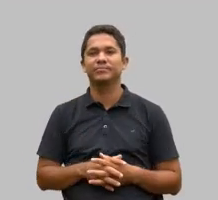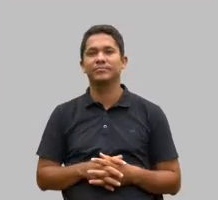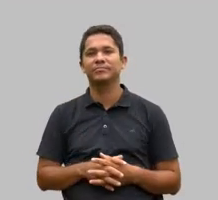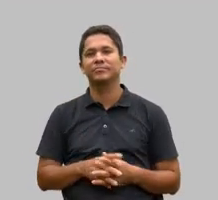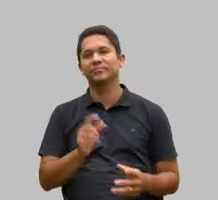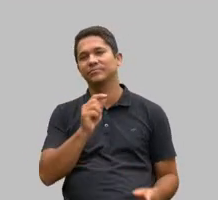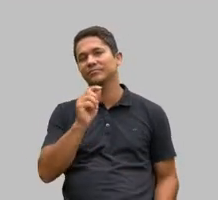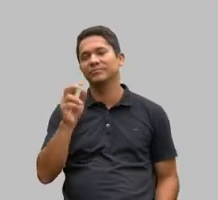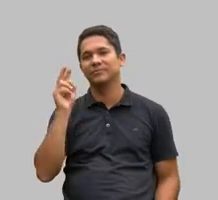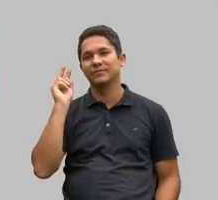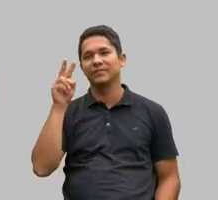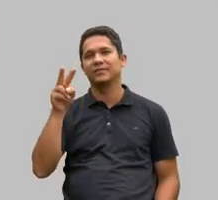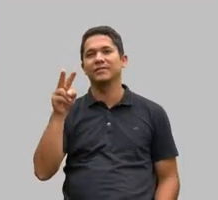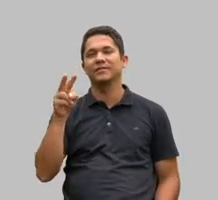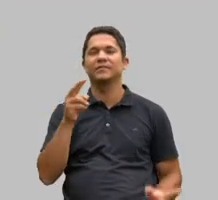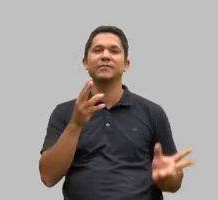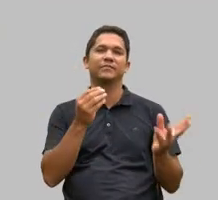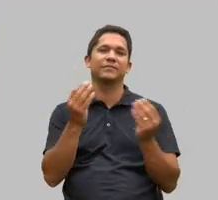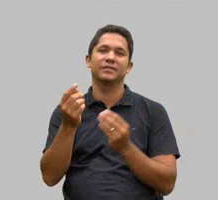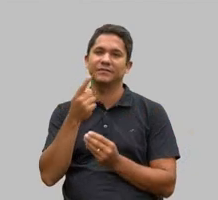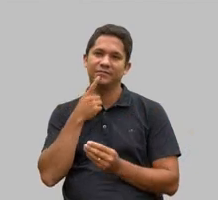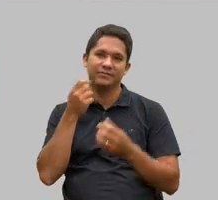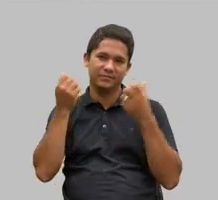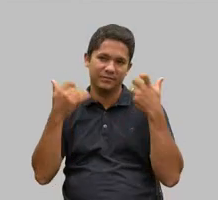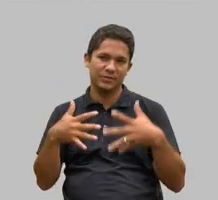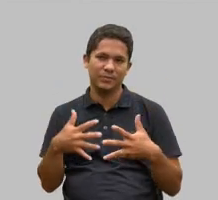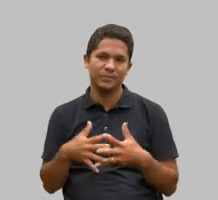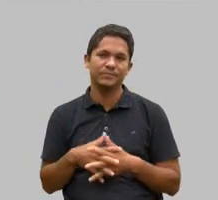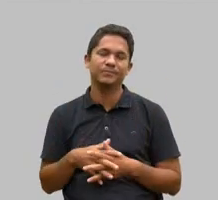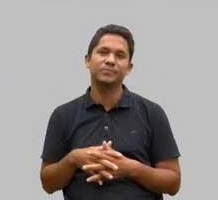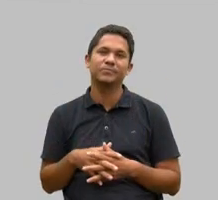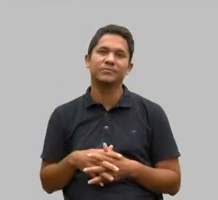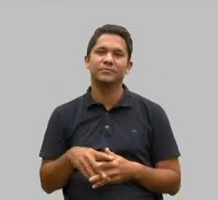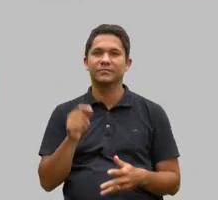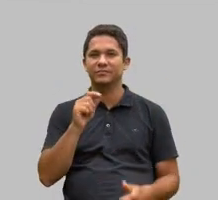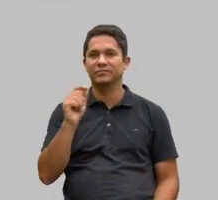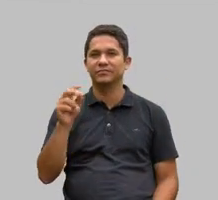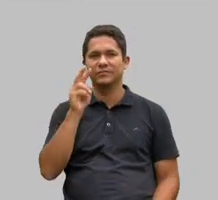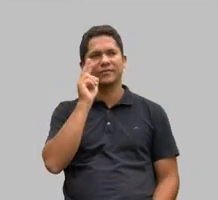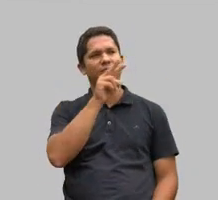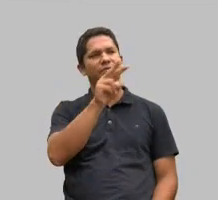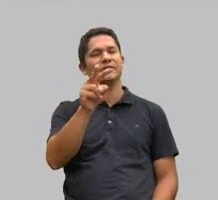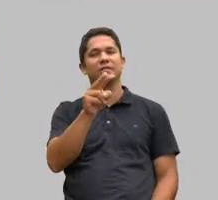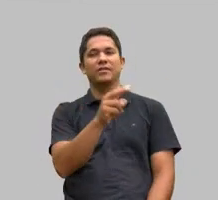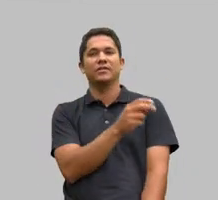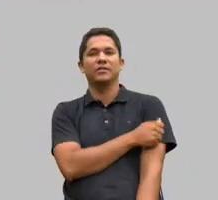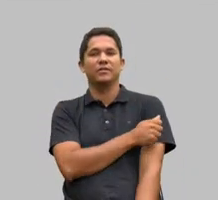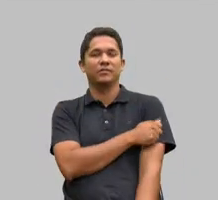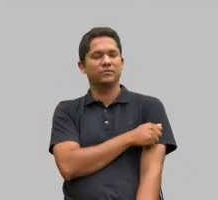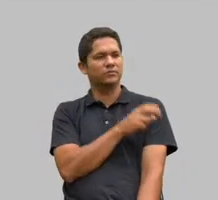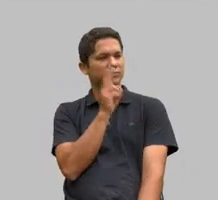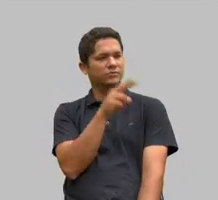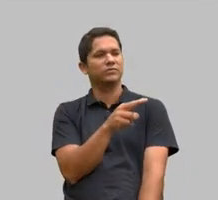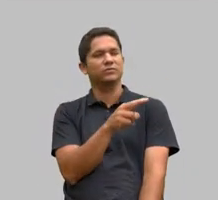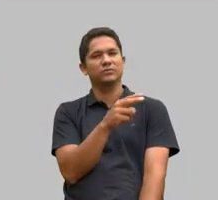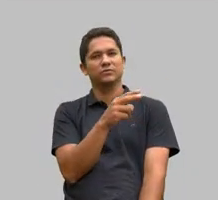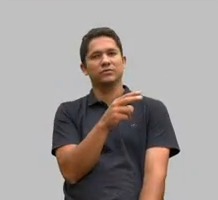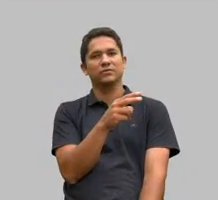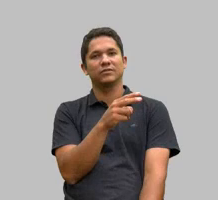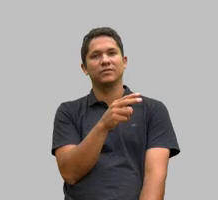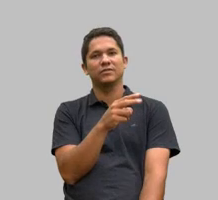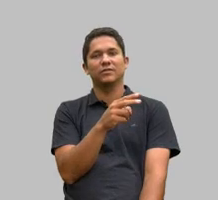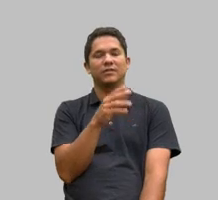você disse muito bem colocado quem olha para o aluno olha no olho não olha na